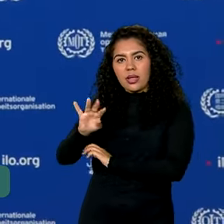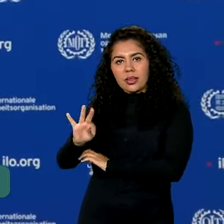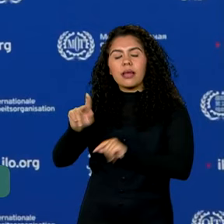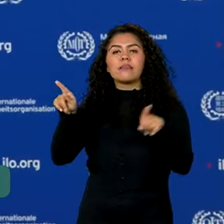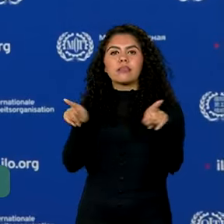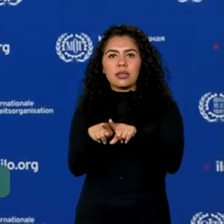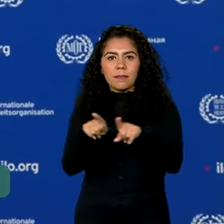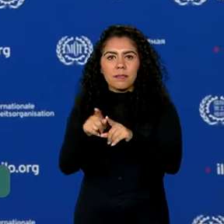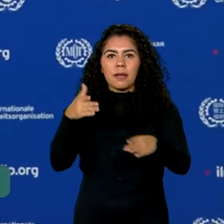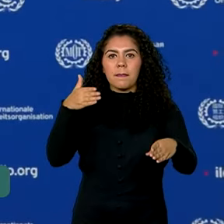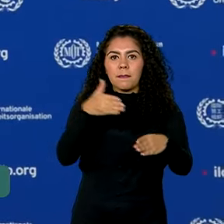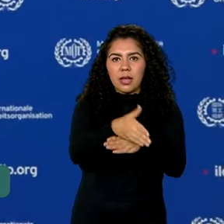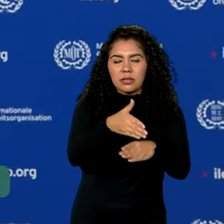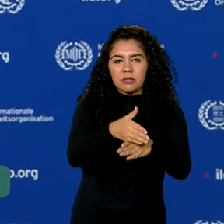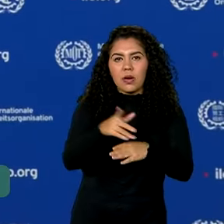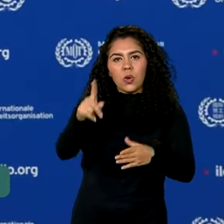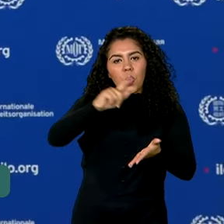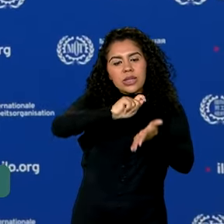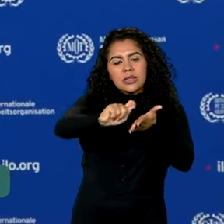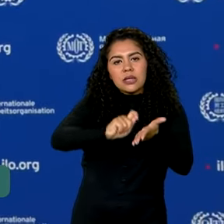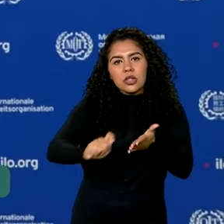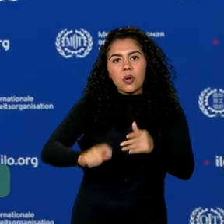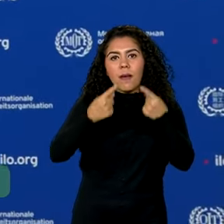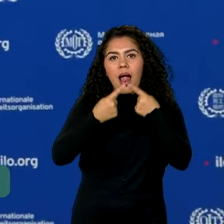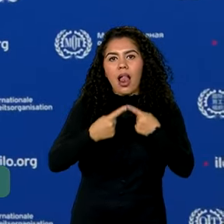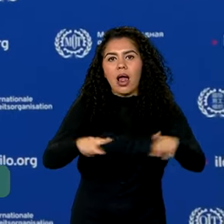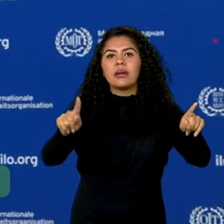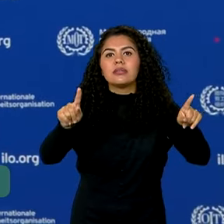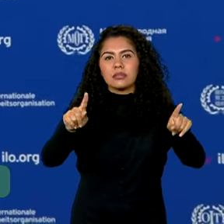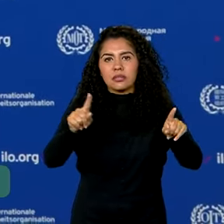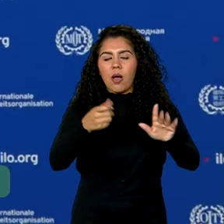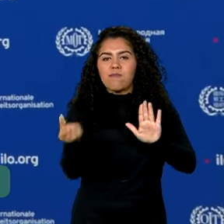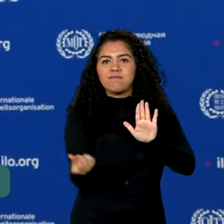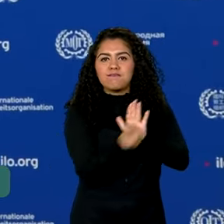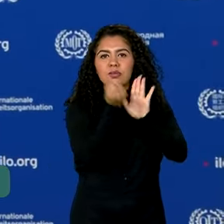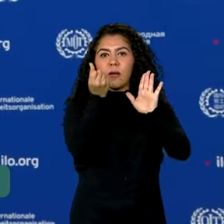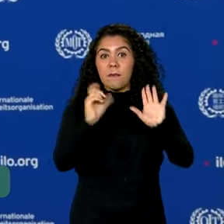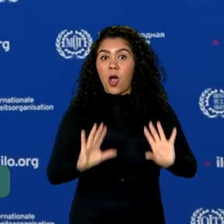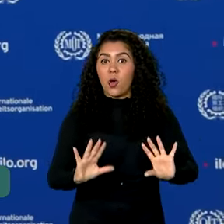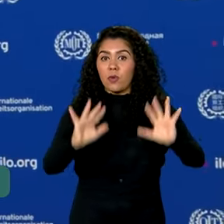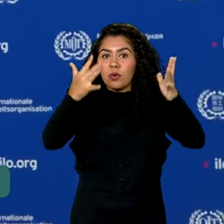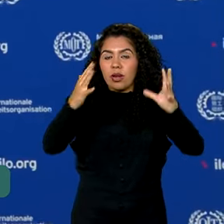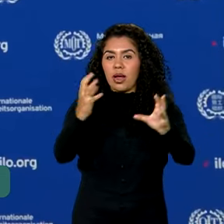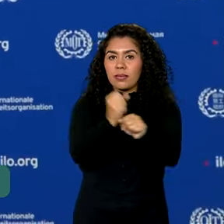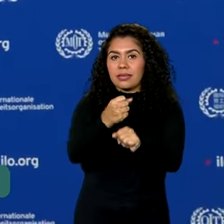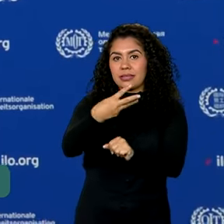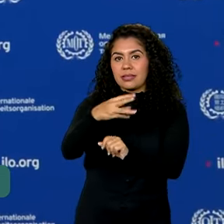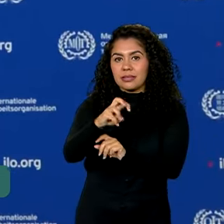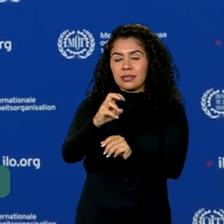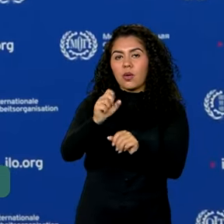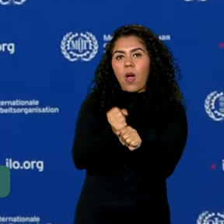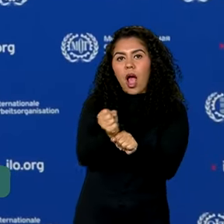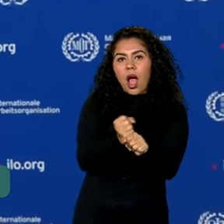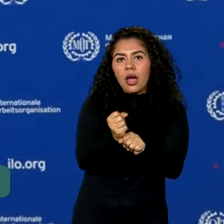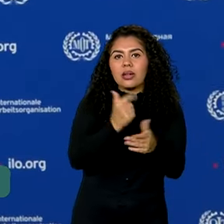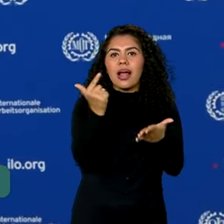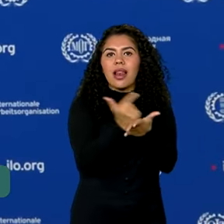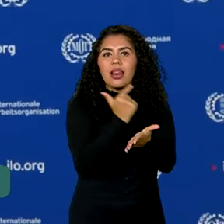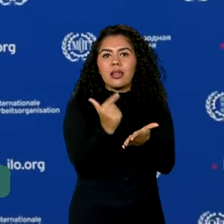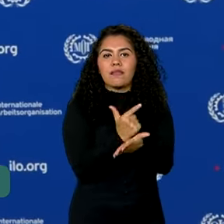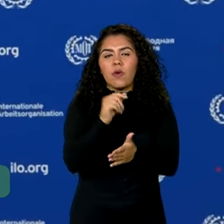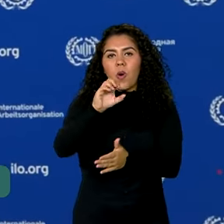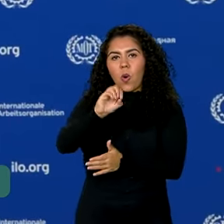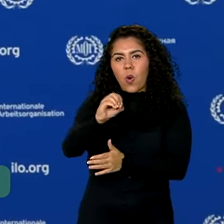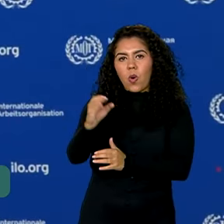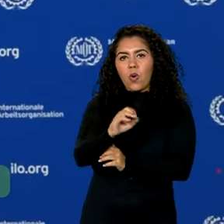escritor Paulo Coelho para o lançamento de um selo comemorativo dos 35 anos do livro O Alquimista.